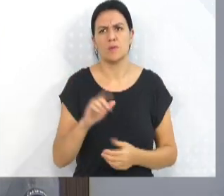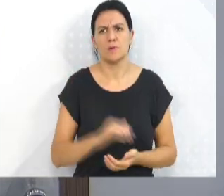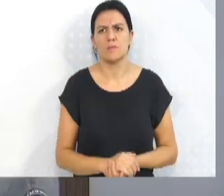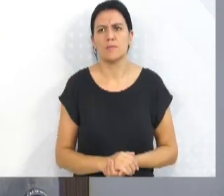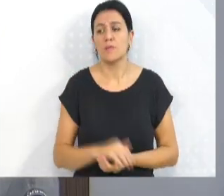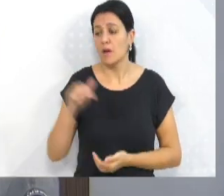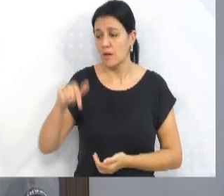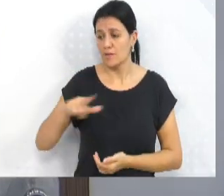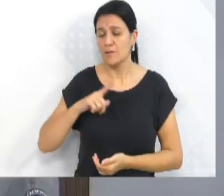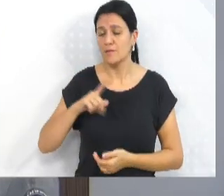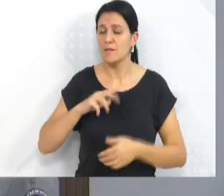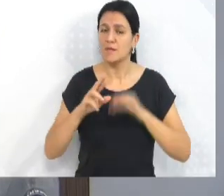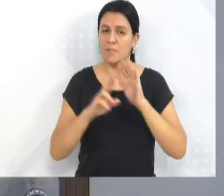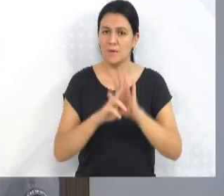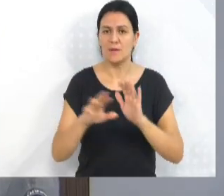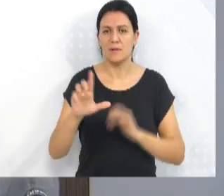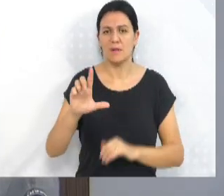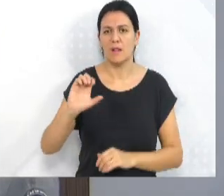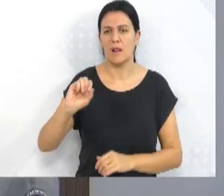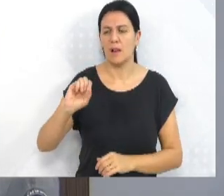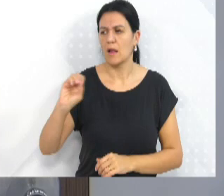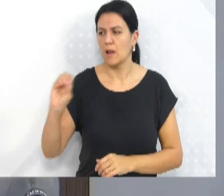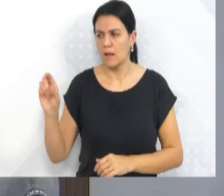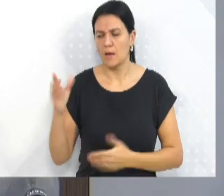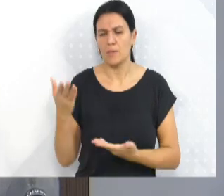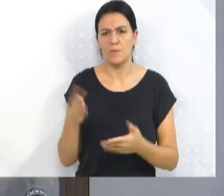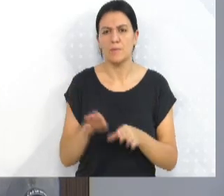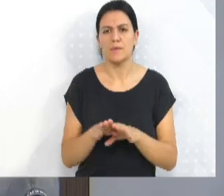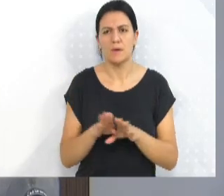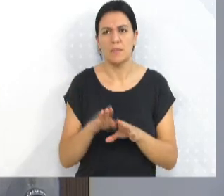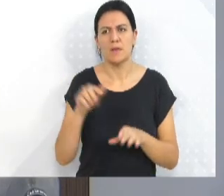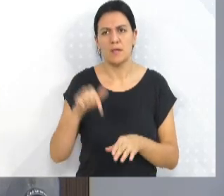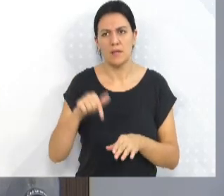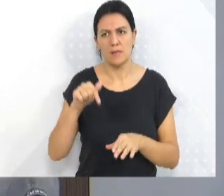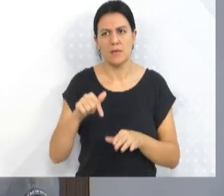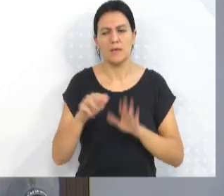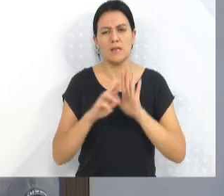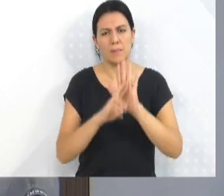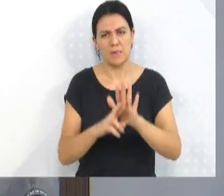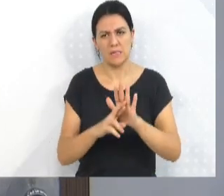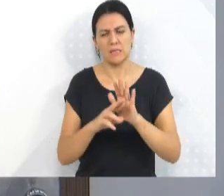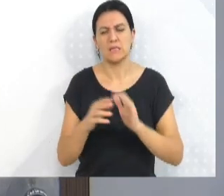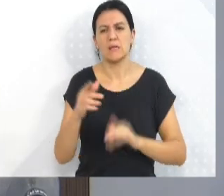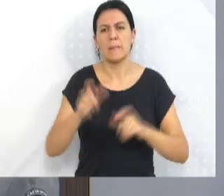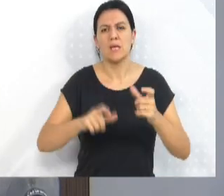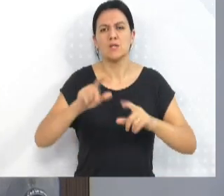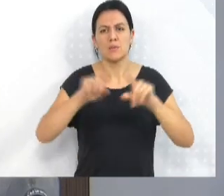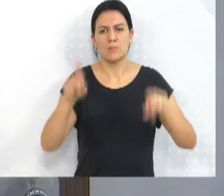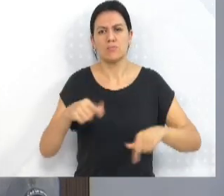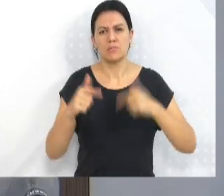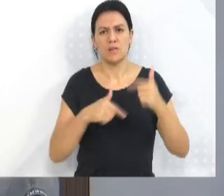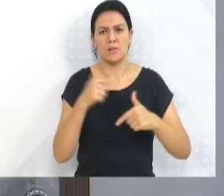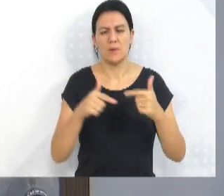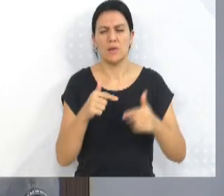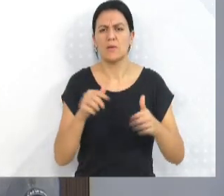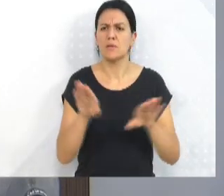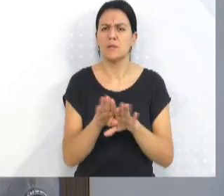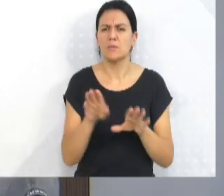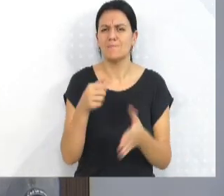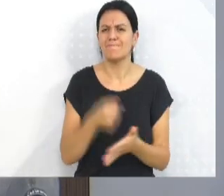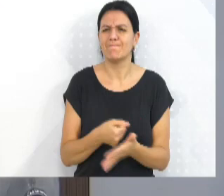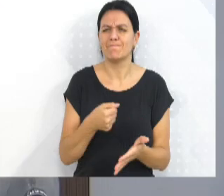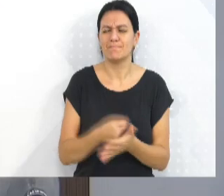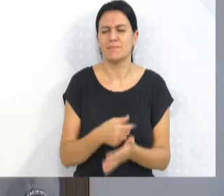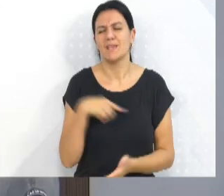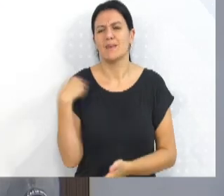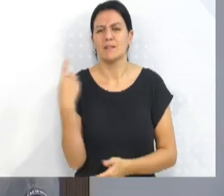alguns representantes, Léo, outros representantes, aqui também, que estão sempre lutando e a gente tem